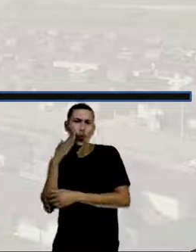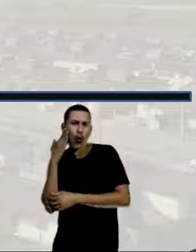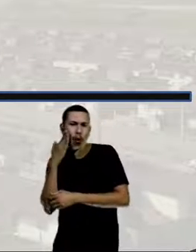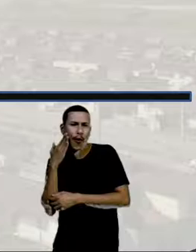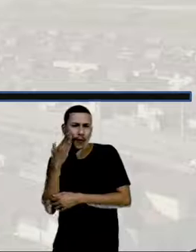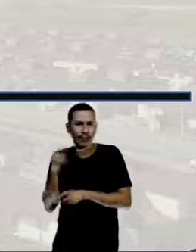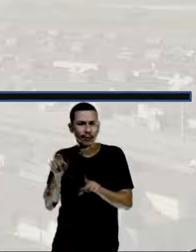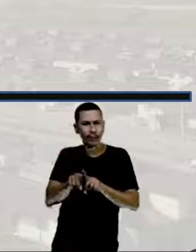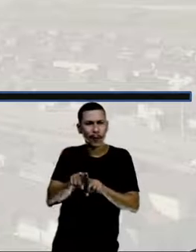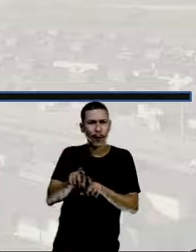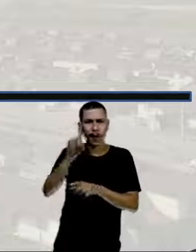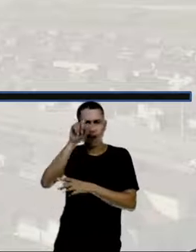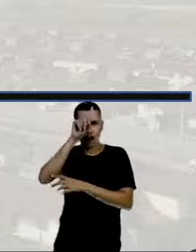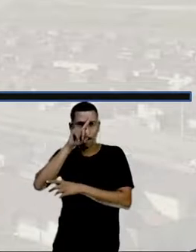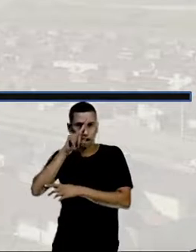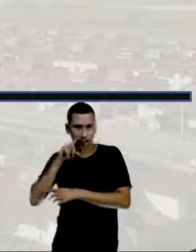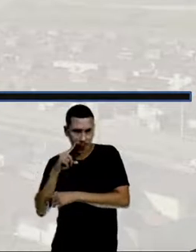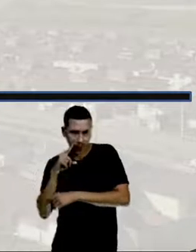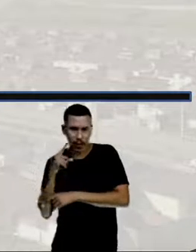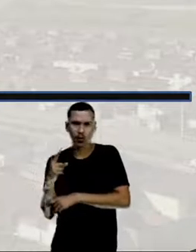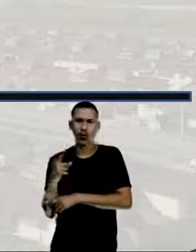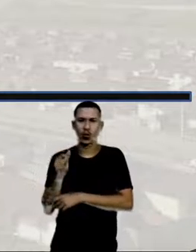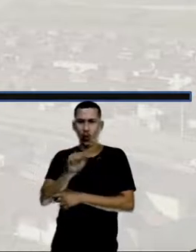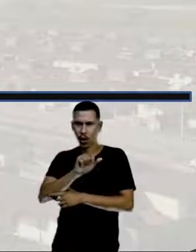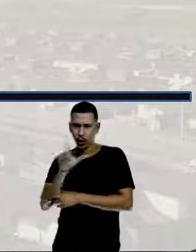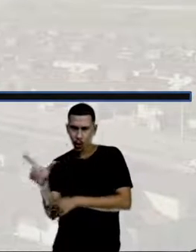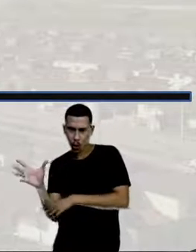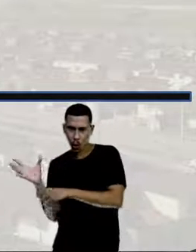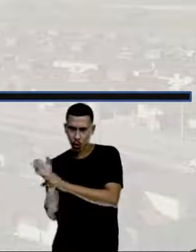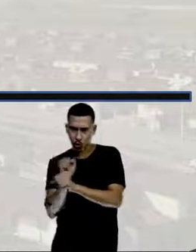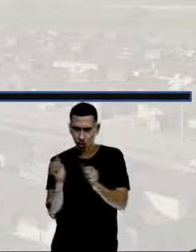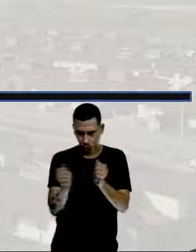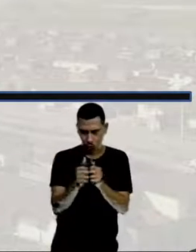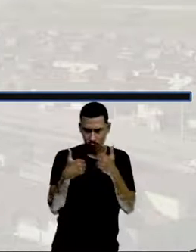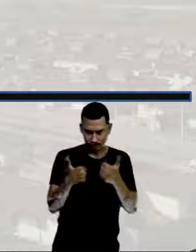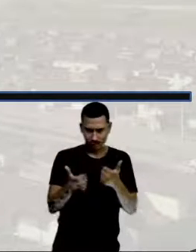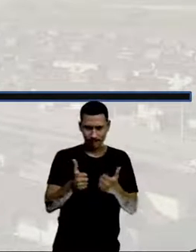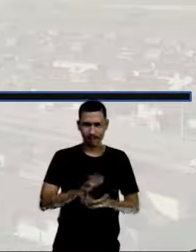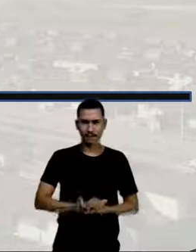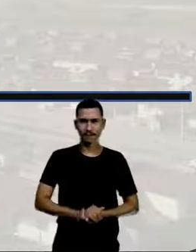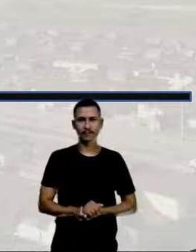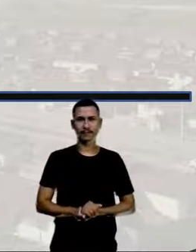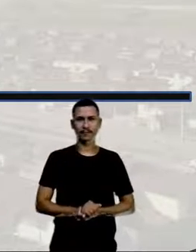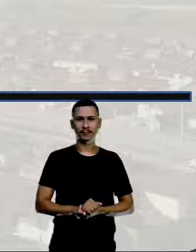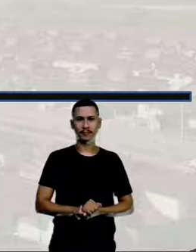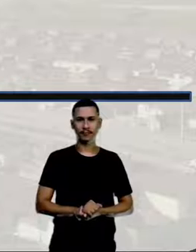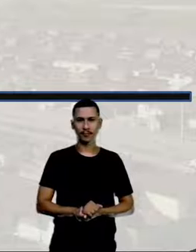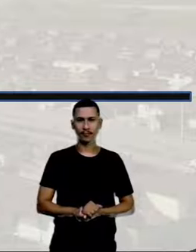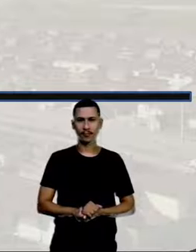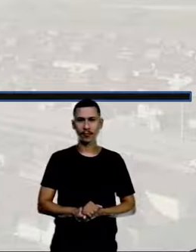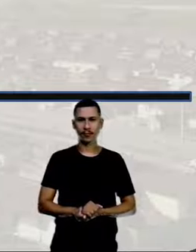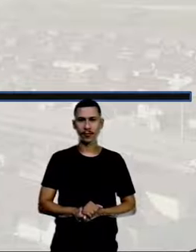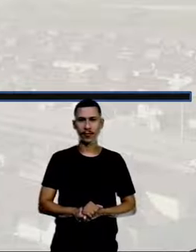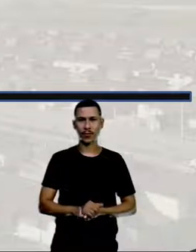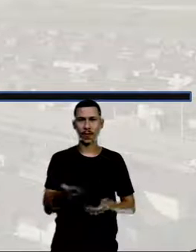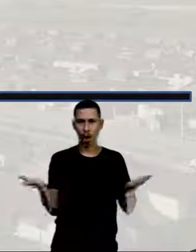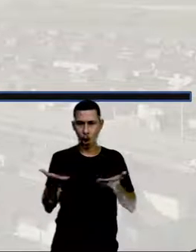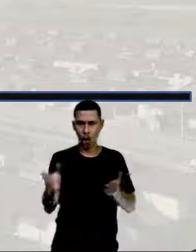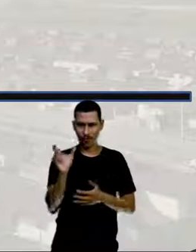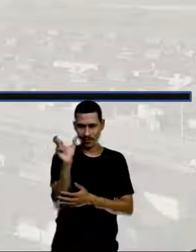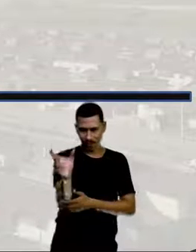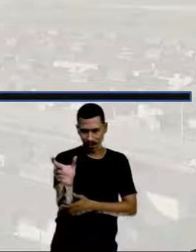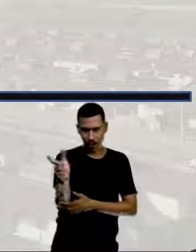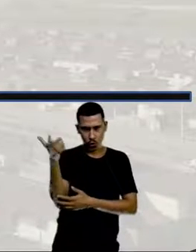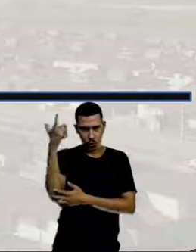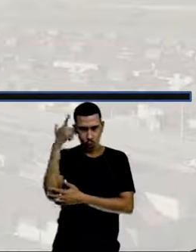e esse amarelo com aquele azul. Tudo certo? Pronto. Vamos passar para o próximo conceito de